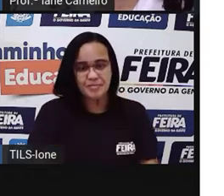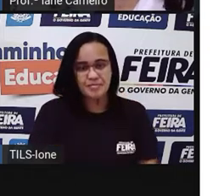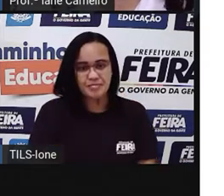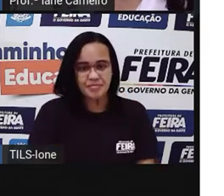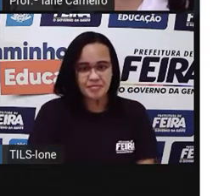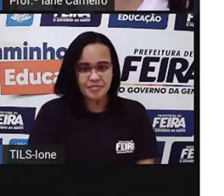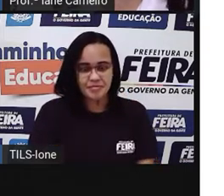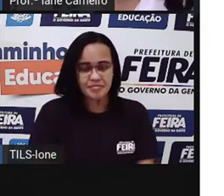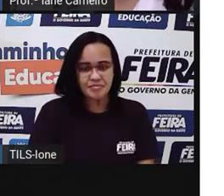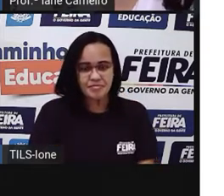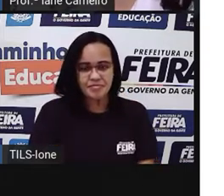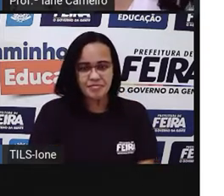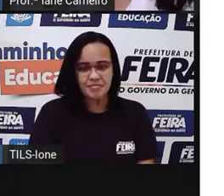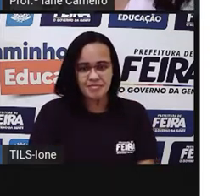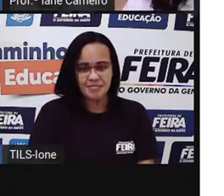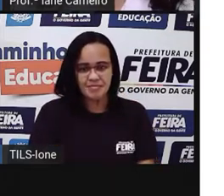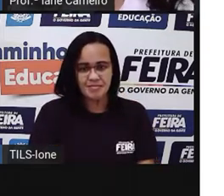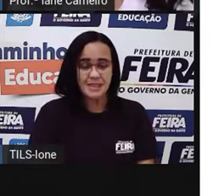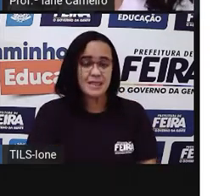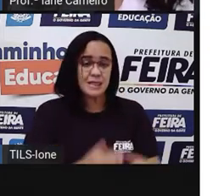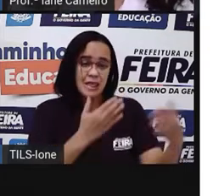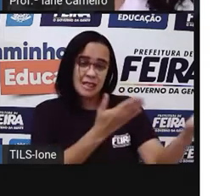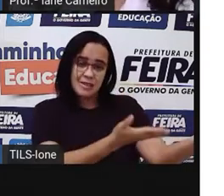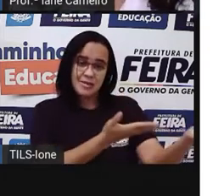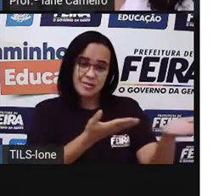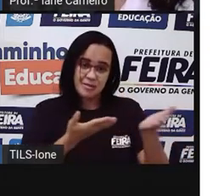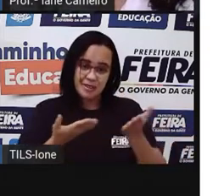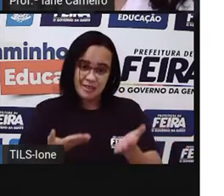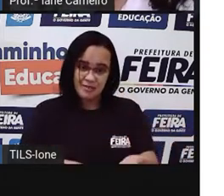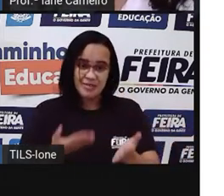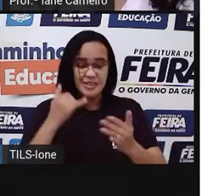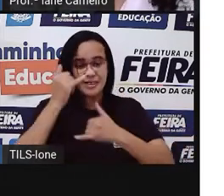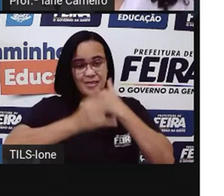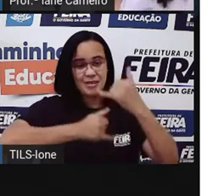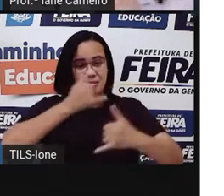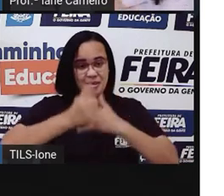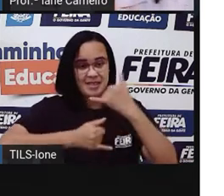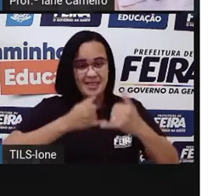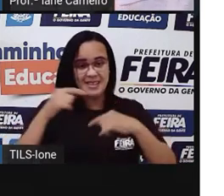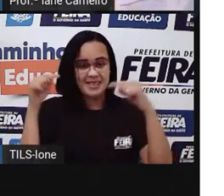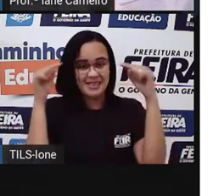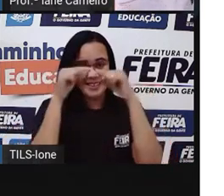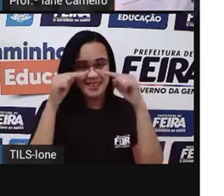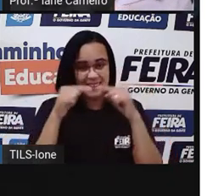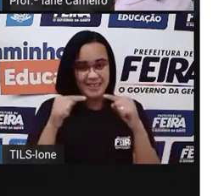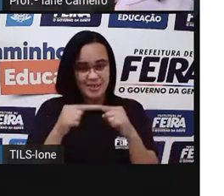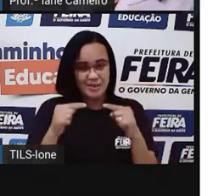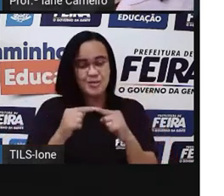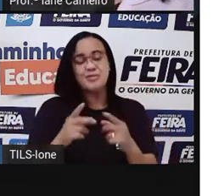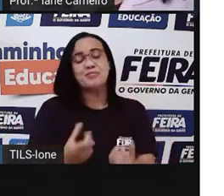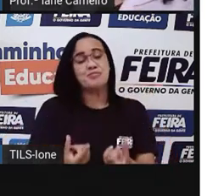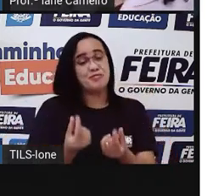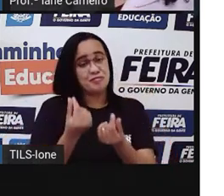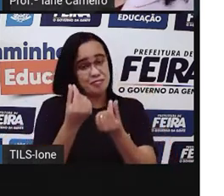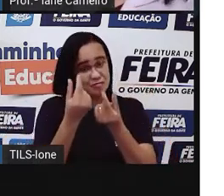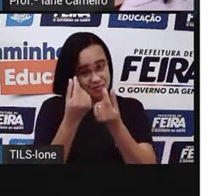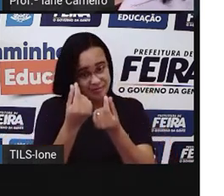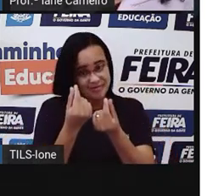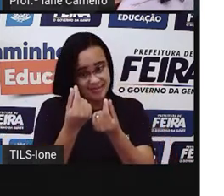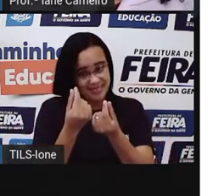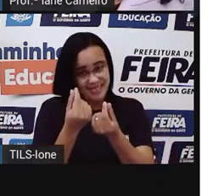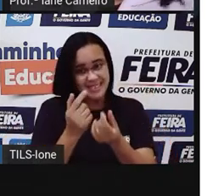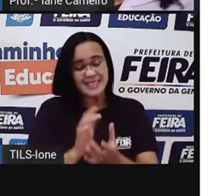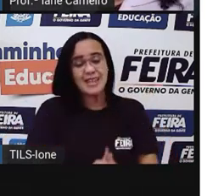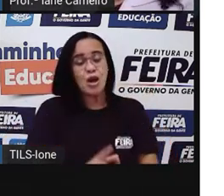Sejam bem-vindos ao jogo do sistema monetário. Qual o seu nome? Aí eu vou colocar aqui, ó. Primeiro ano, hein? Porque